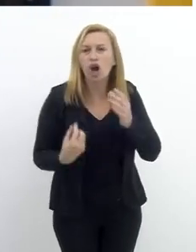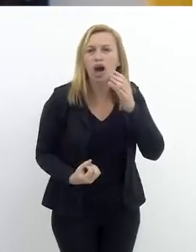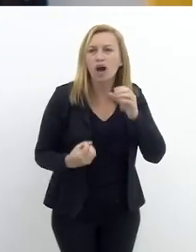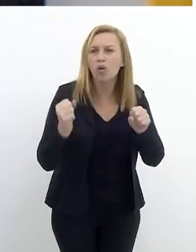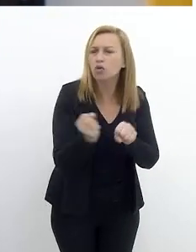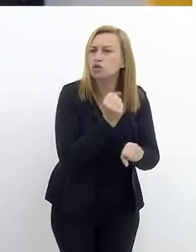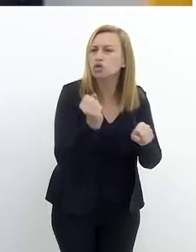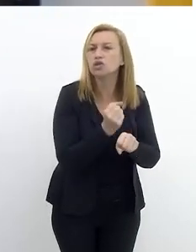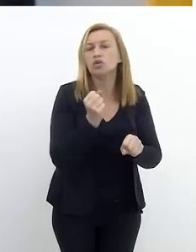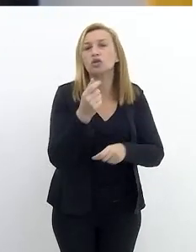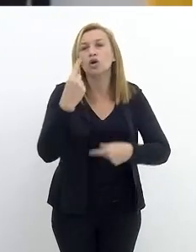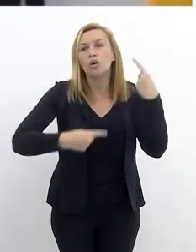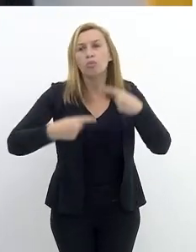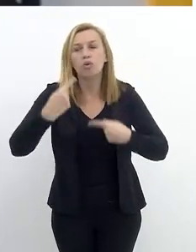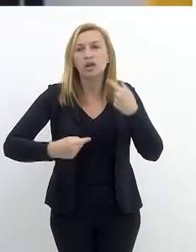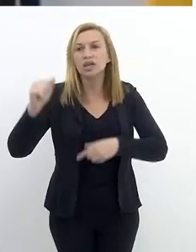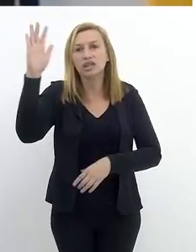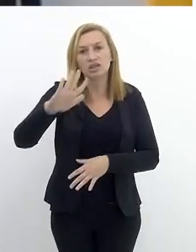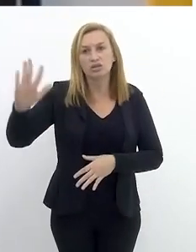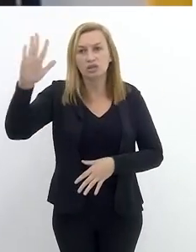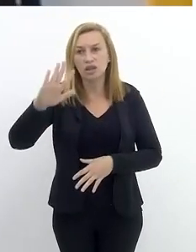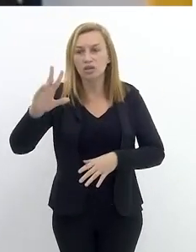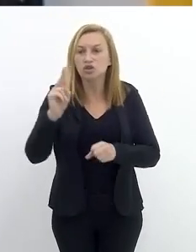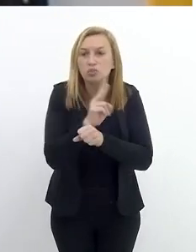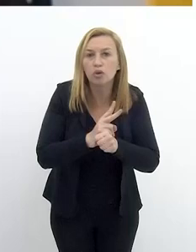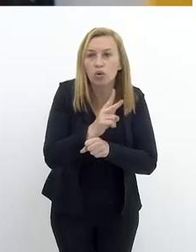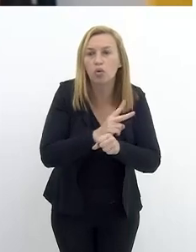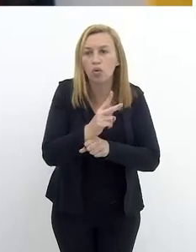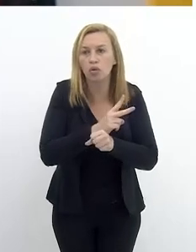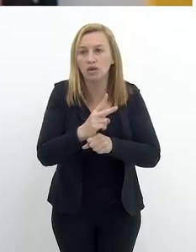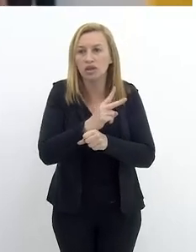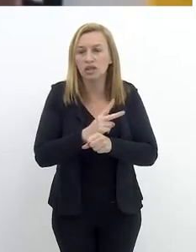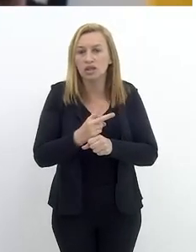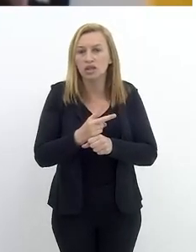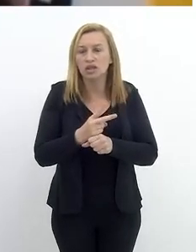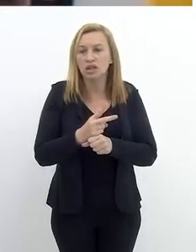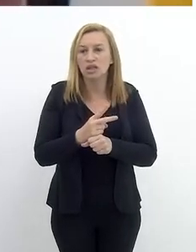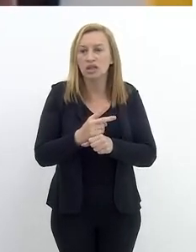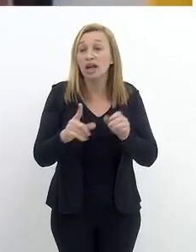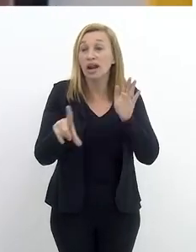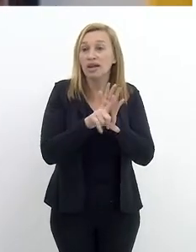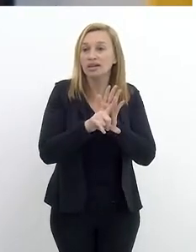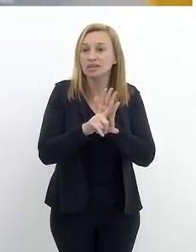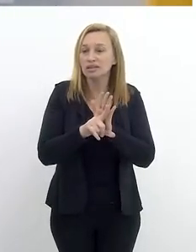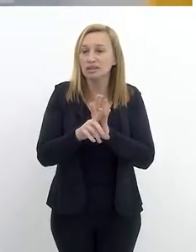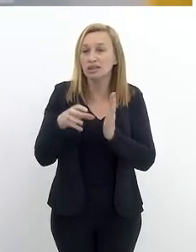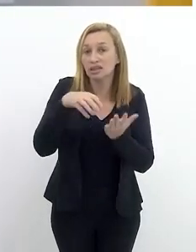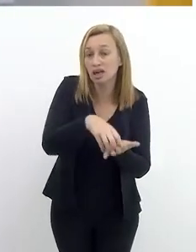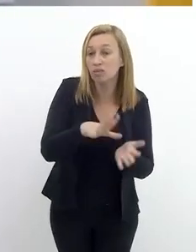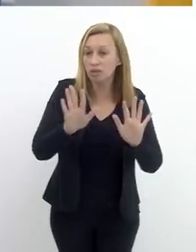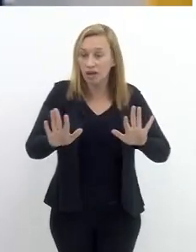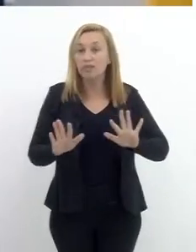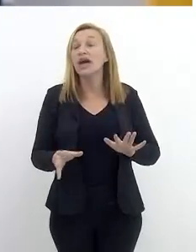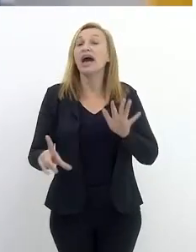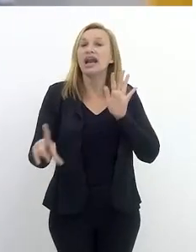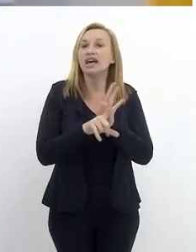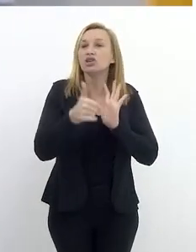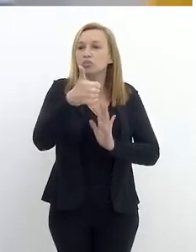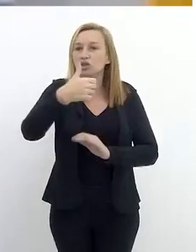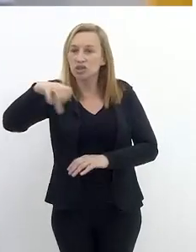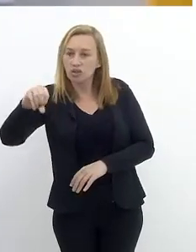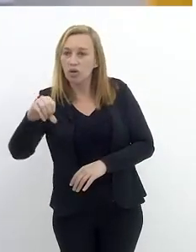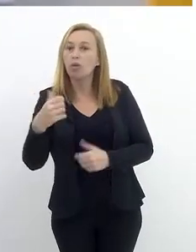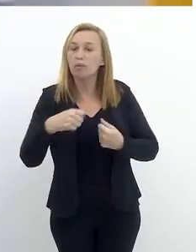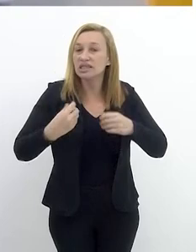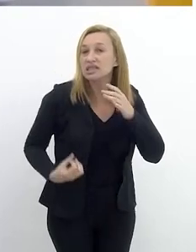a construção de uma política nacional de busca e define autoridades centrais, exatamente reconhecendo que não tem. Então, essa